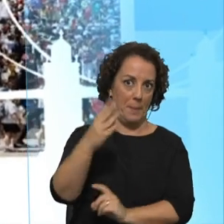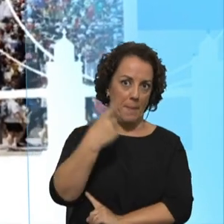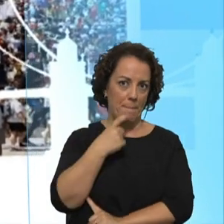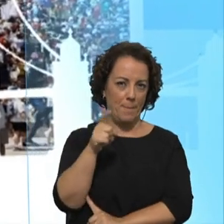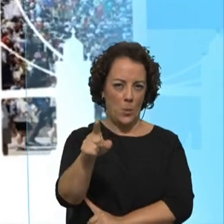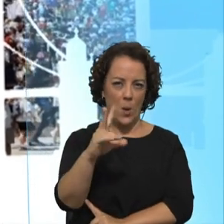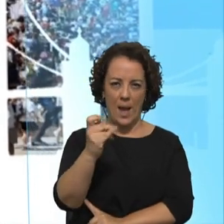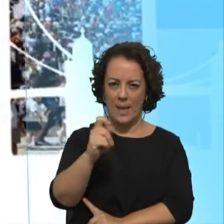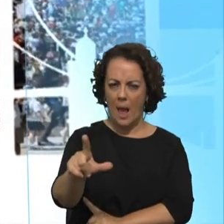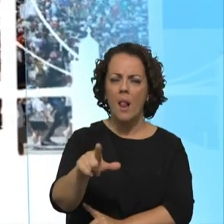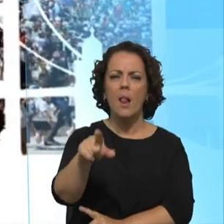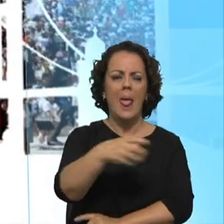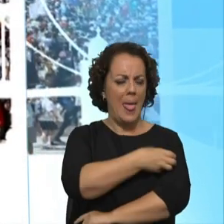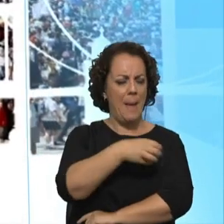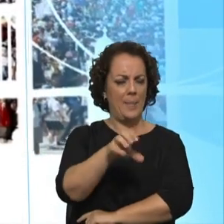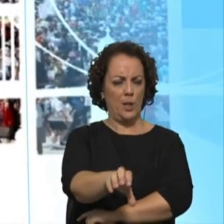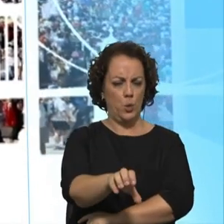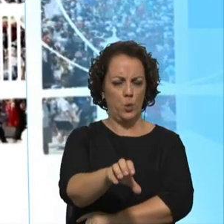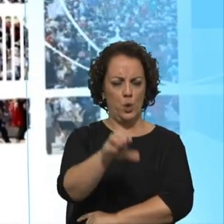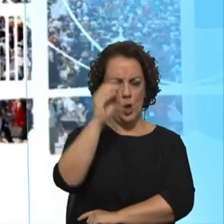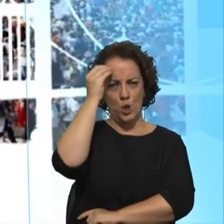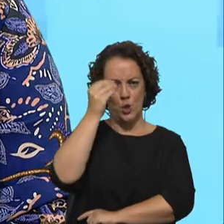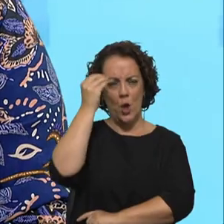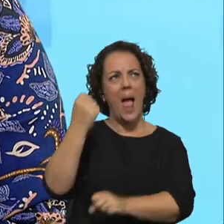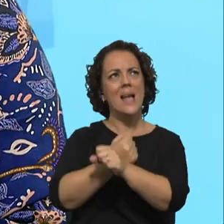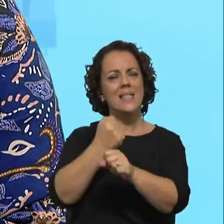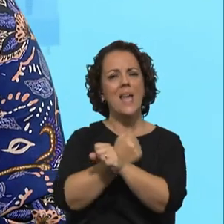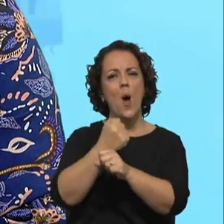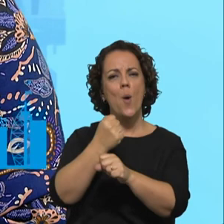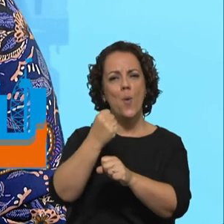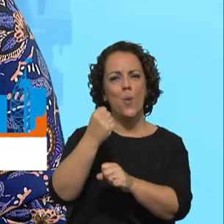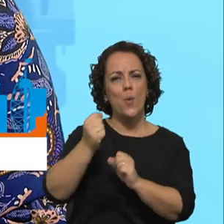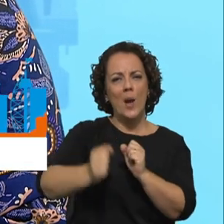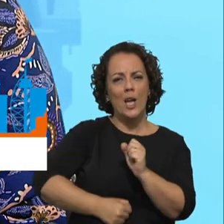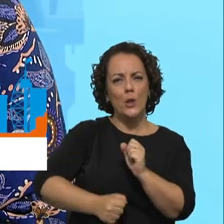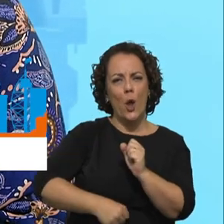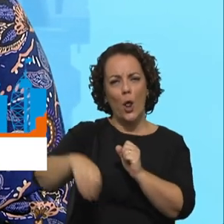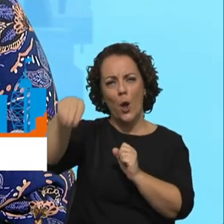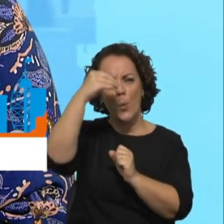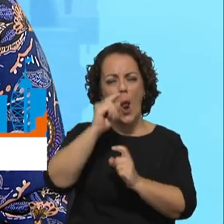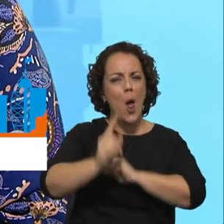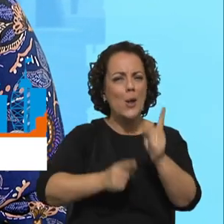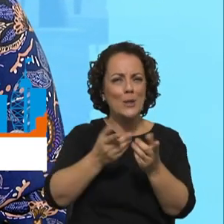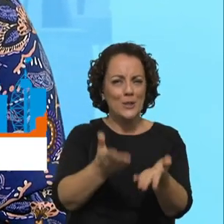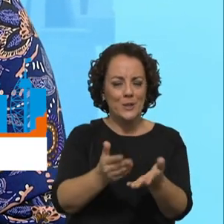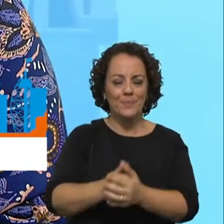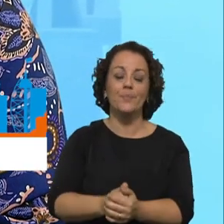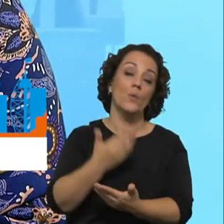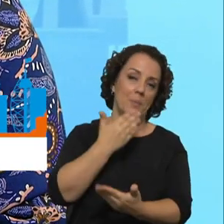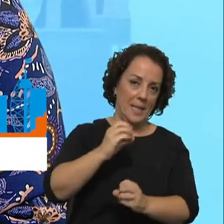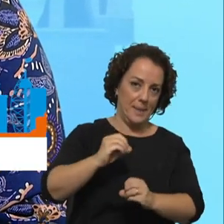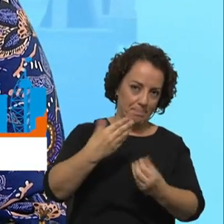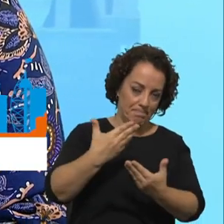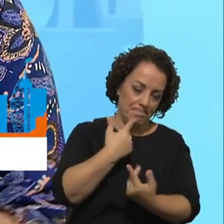deste ser empreendedor de sonhos para a Ação Católica Rural? Boa tarde, obrigada pelo convite antes de mais. Esta ideia